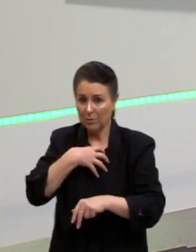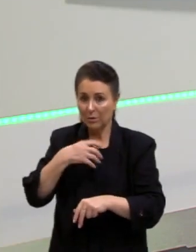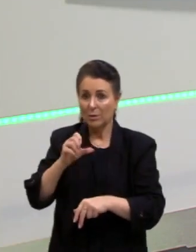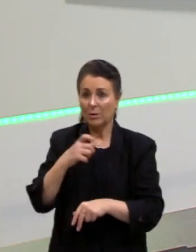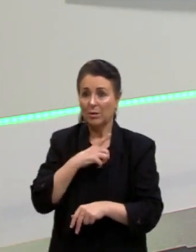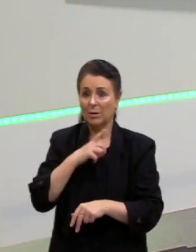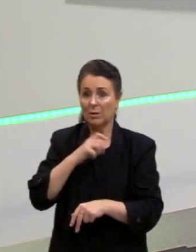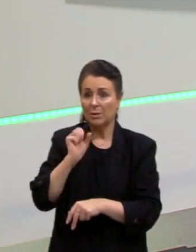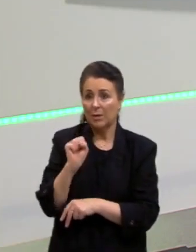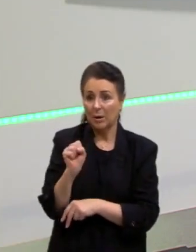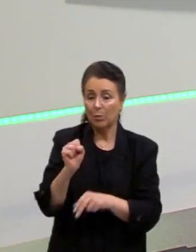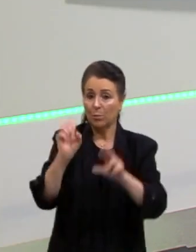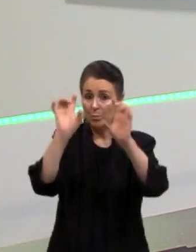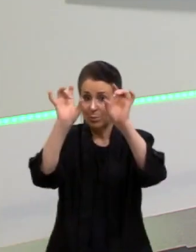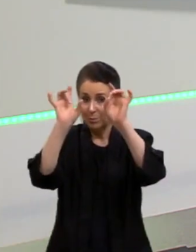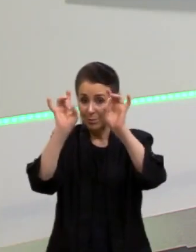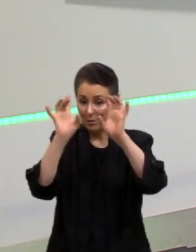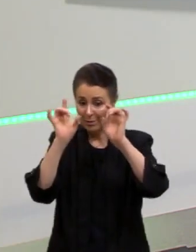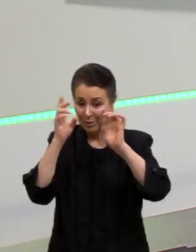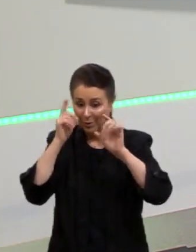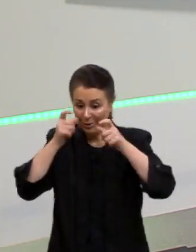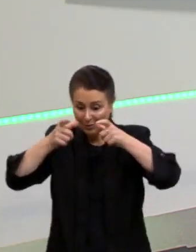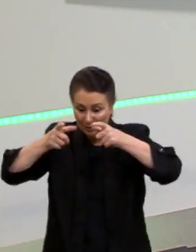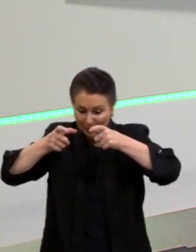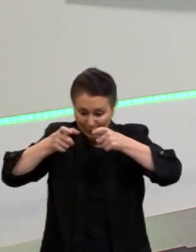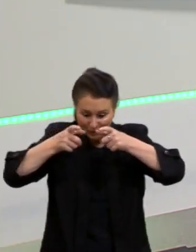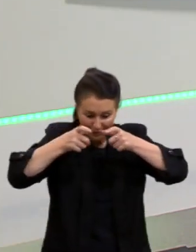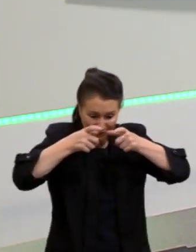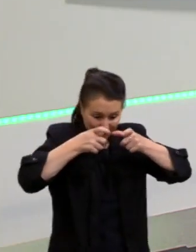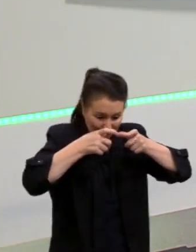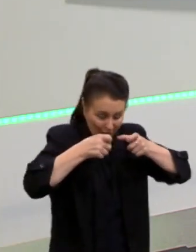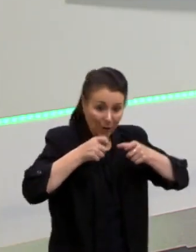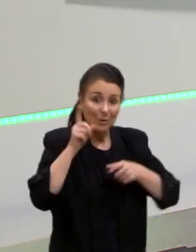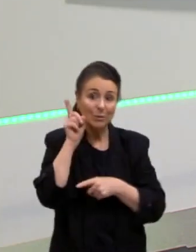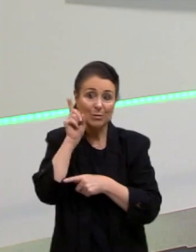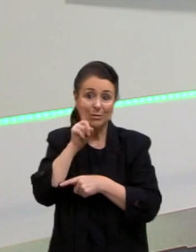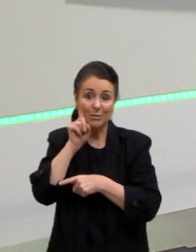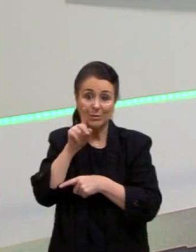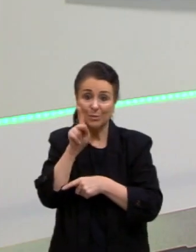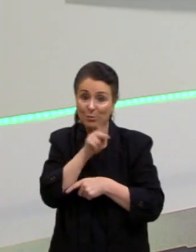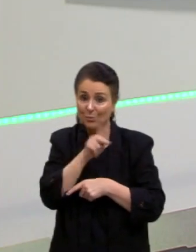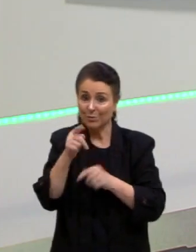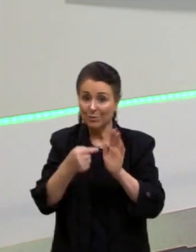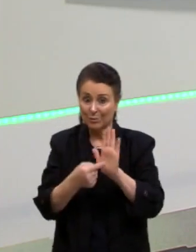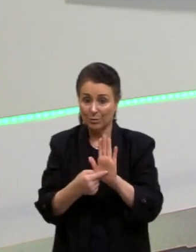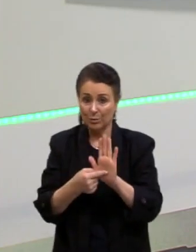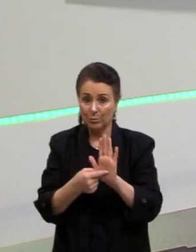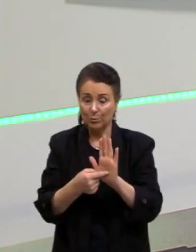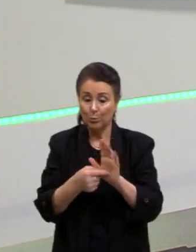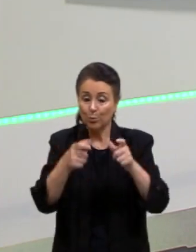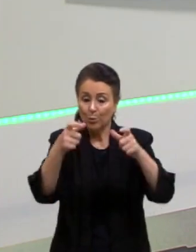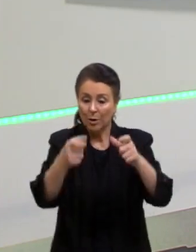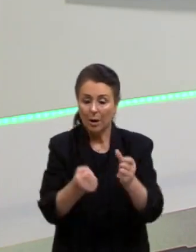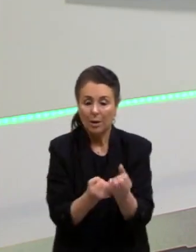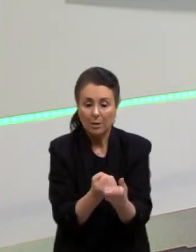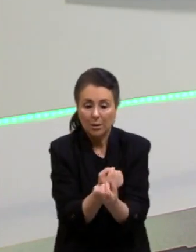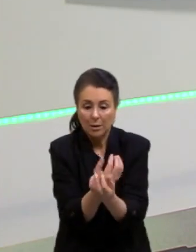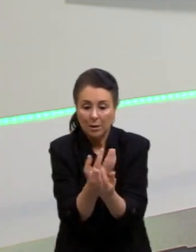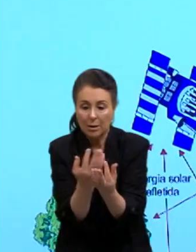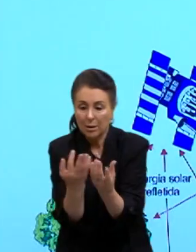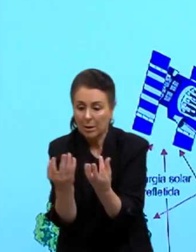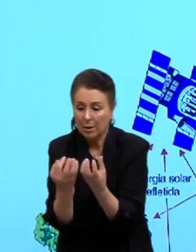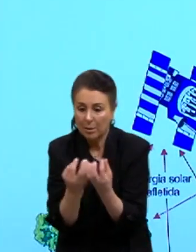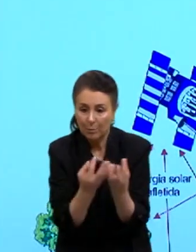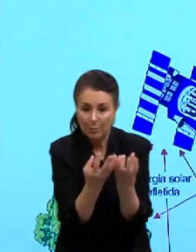do NOAA, né, que tira a foto dos Estados Unidos, e aí eu trago uma para vocês, né, sobre as queimadas na, em agosto de